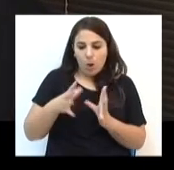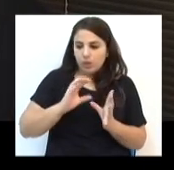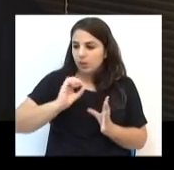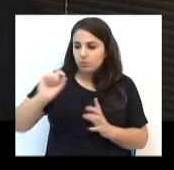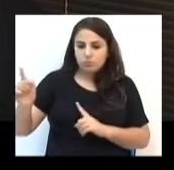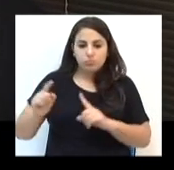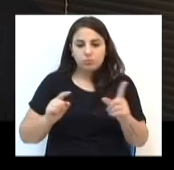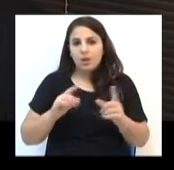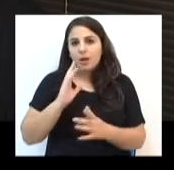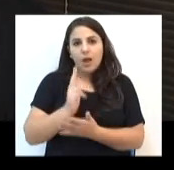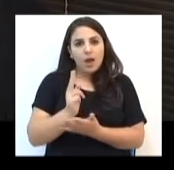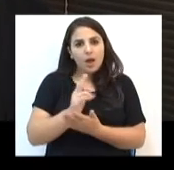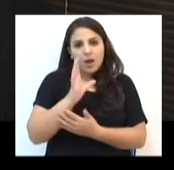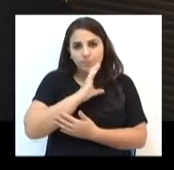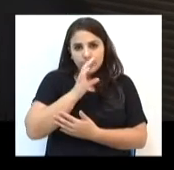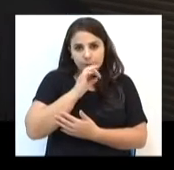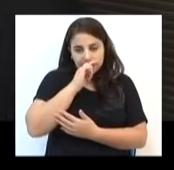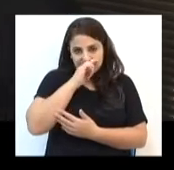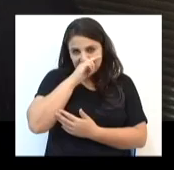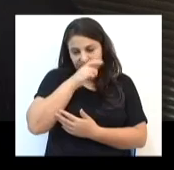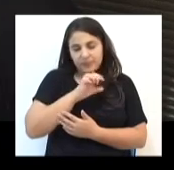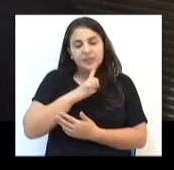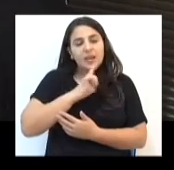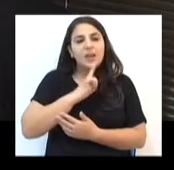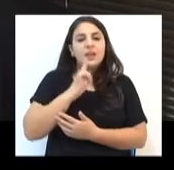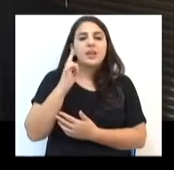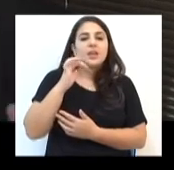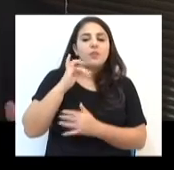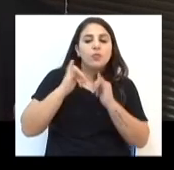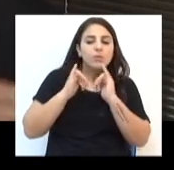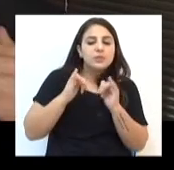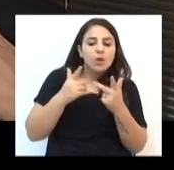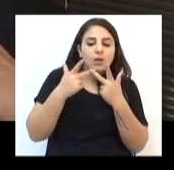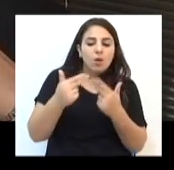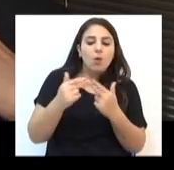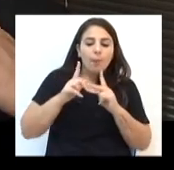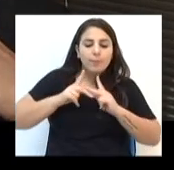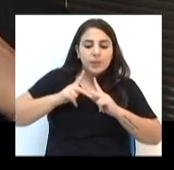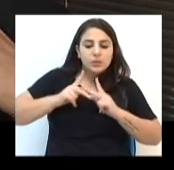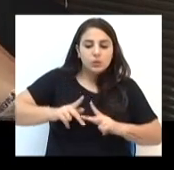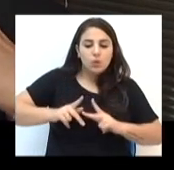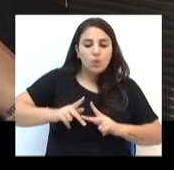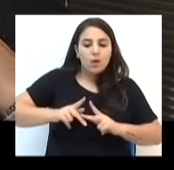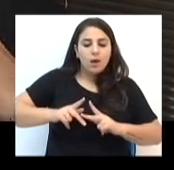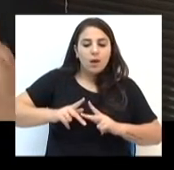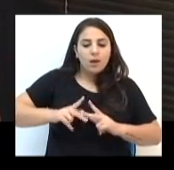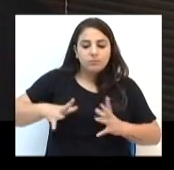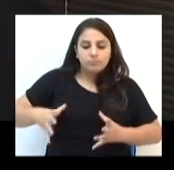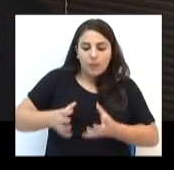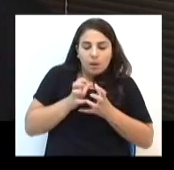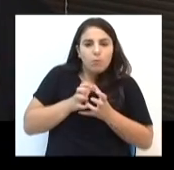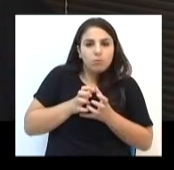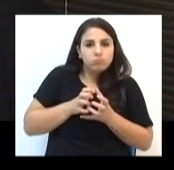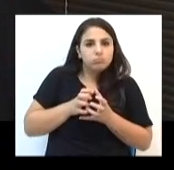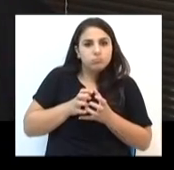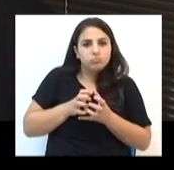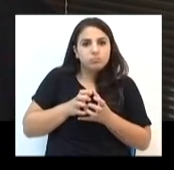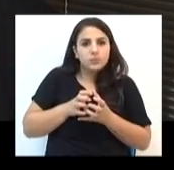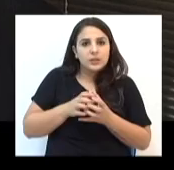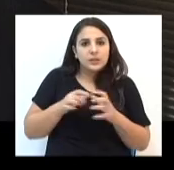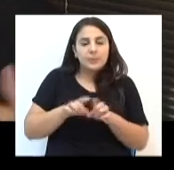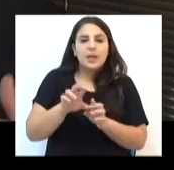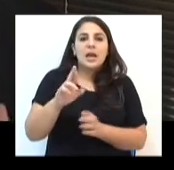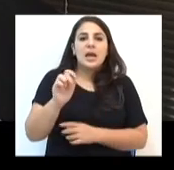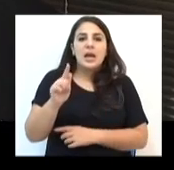formações, como o mall, que é onde uma pessoa agarra a bola e os dois times, um contra o outro, tentam ficar com ela. E o huck,